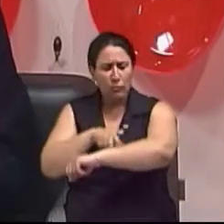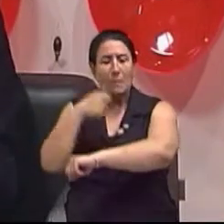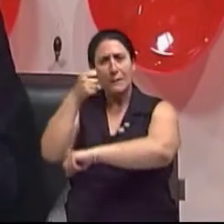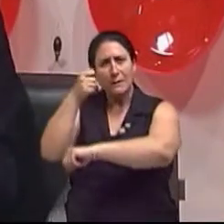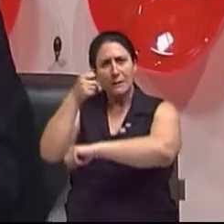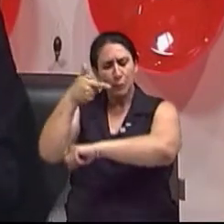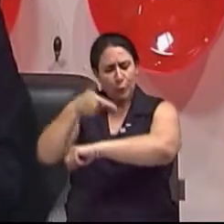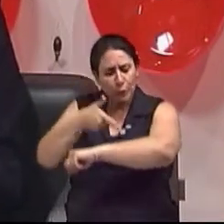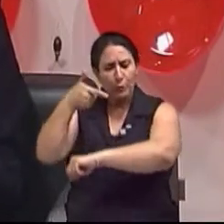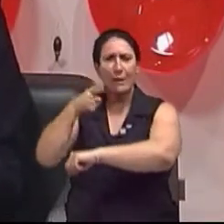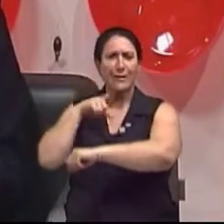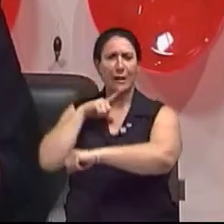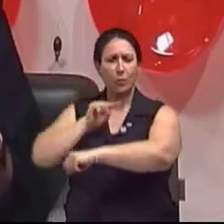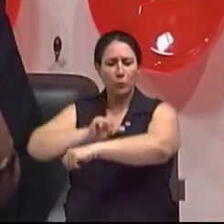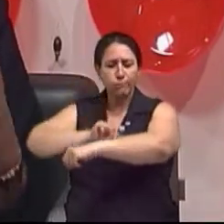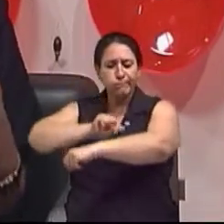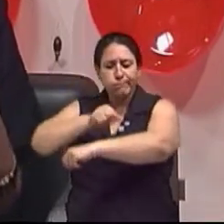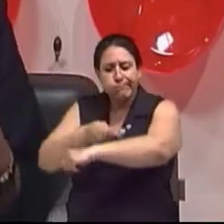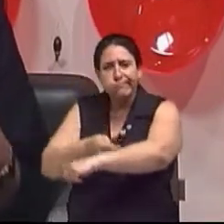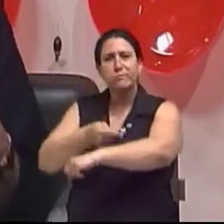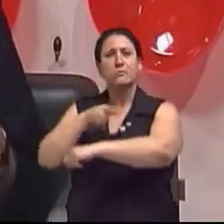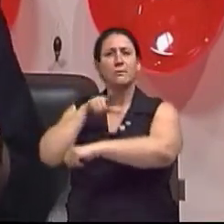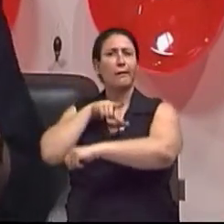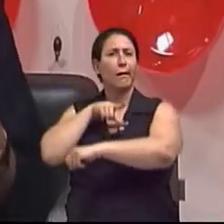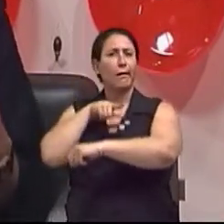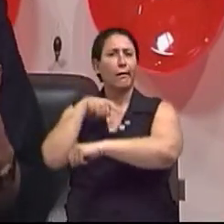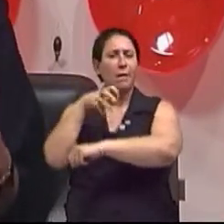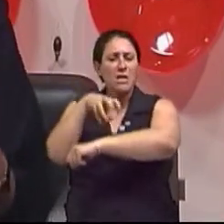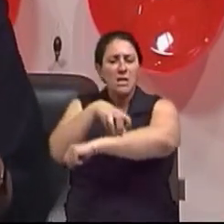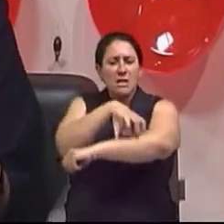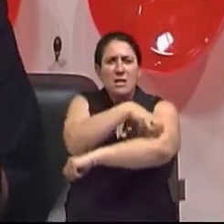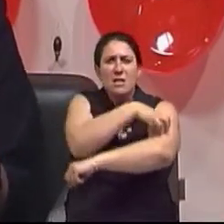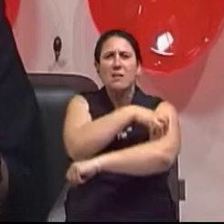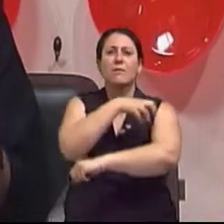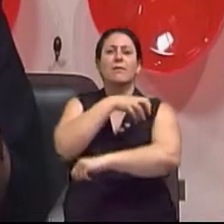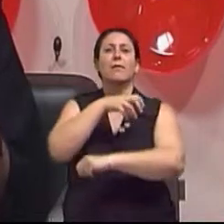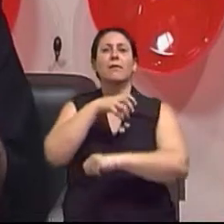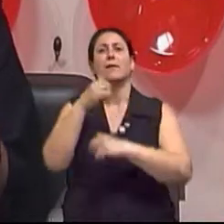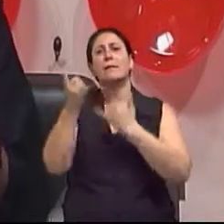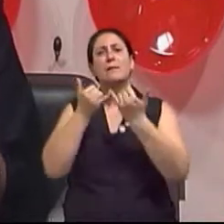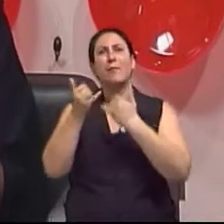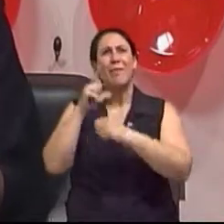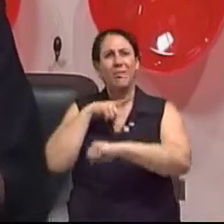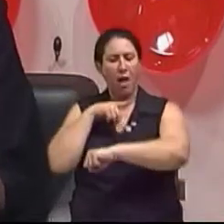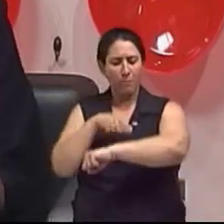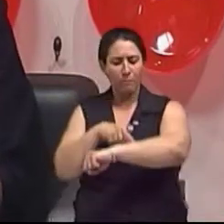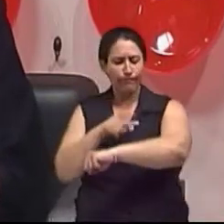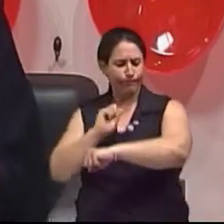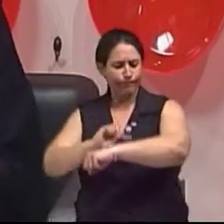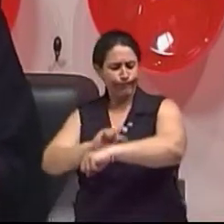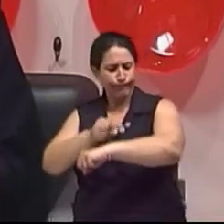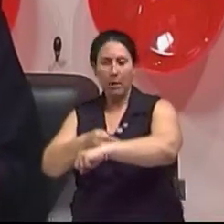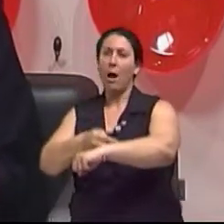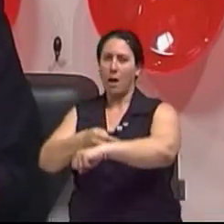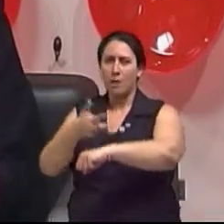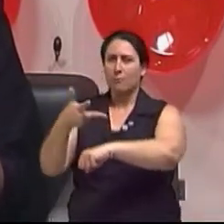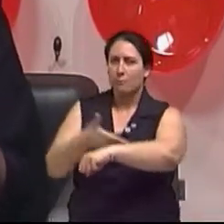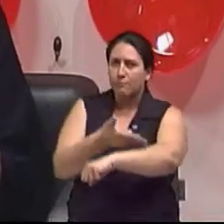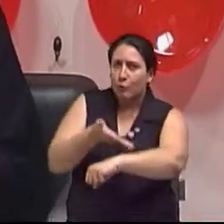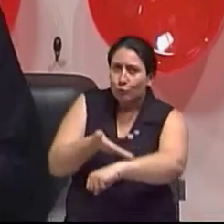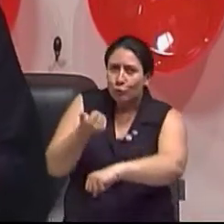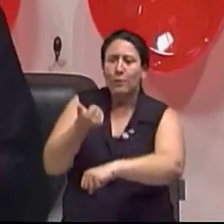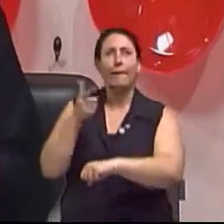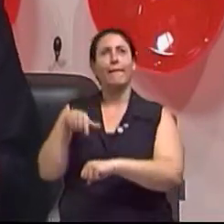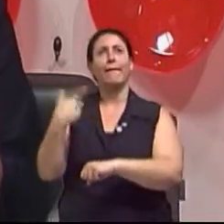celular subcutâneo. Inclui, então, a cirurgia de pintas, a remoção de sinais, também